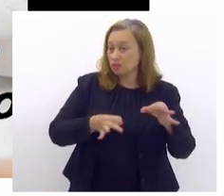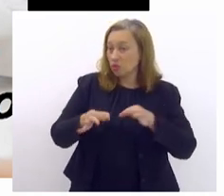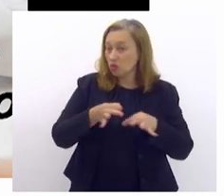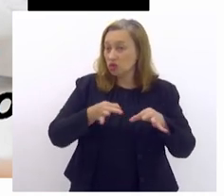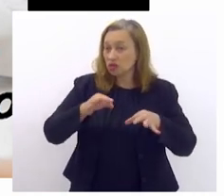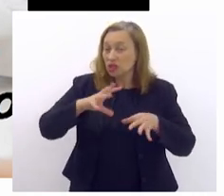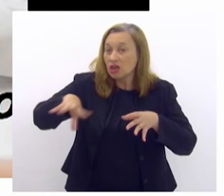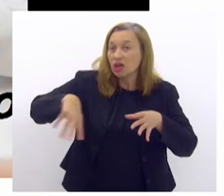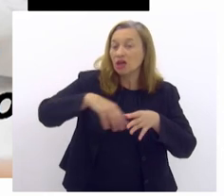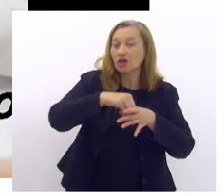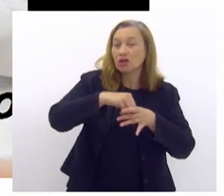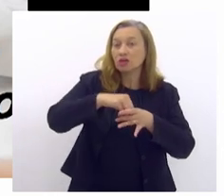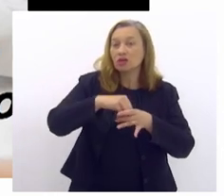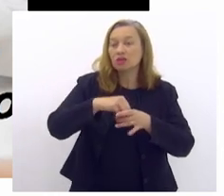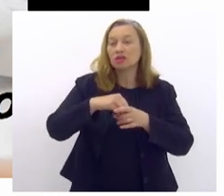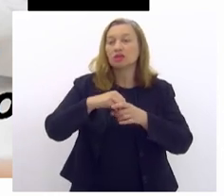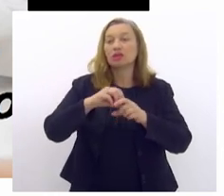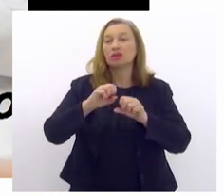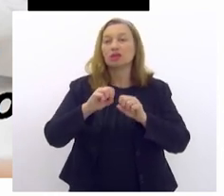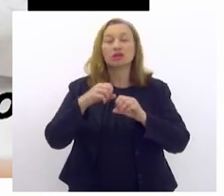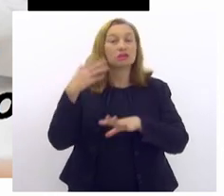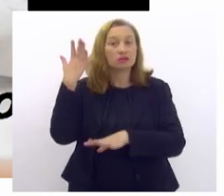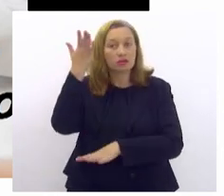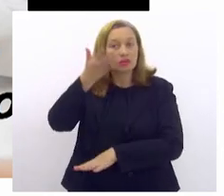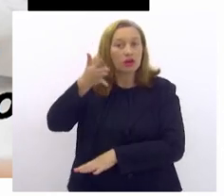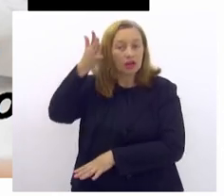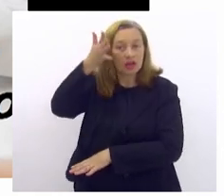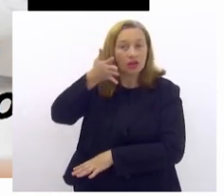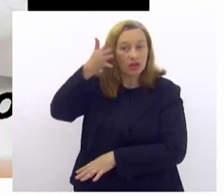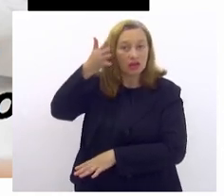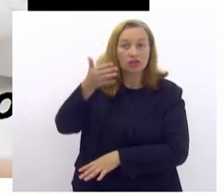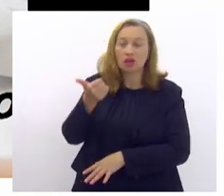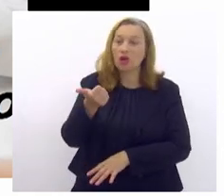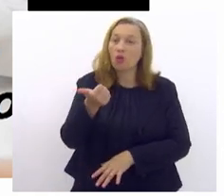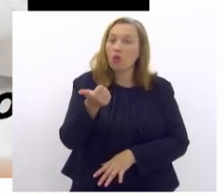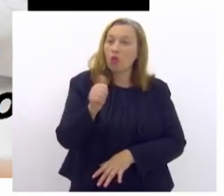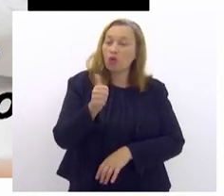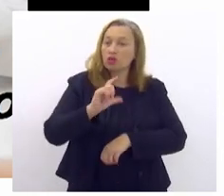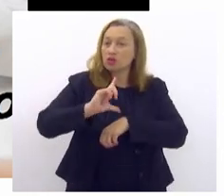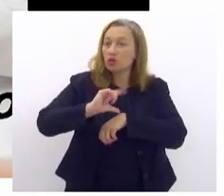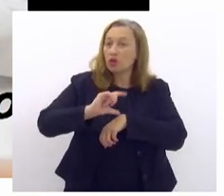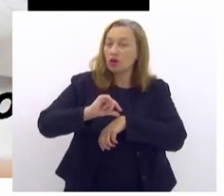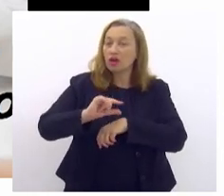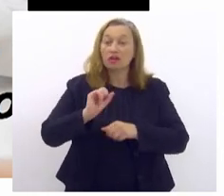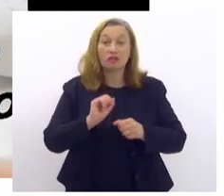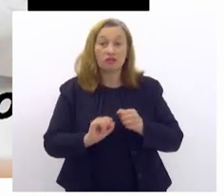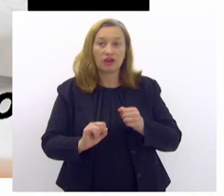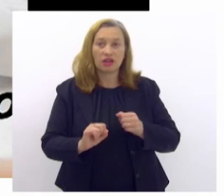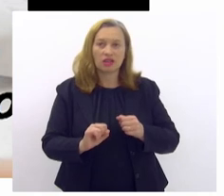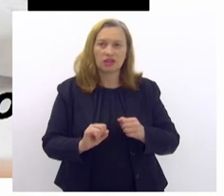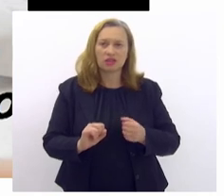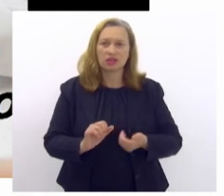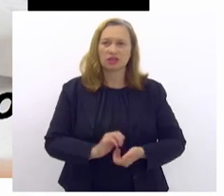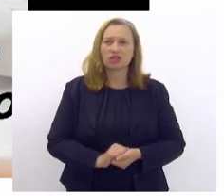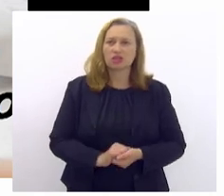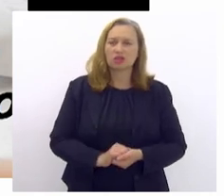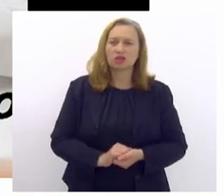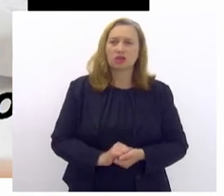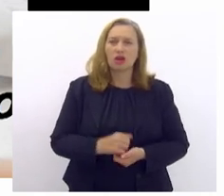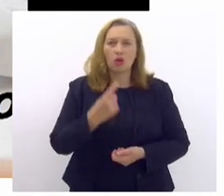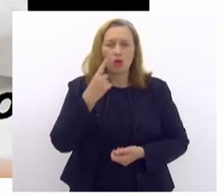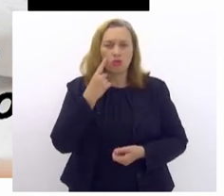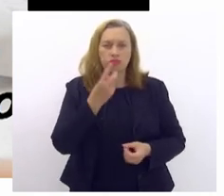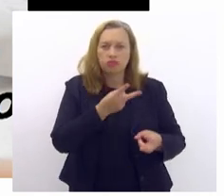a realização dessa palestra. A partir das 11 horas, nós estaremos fazendo a estratificação de risco